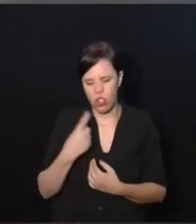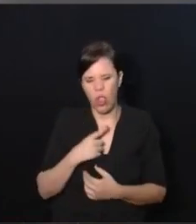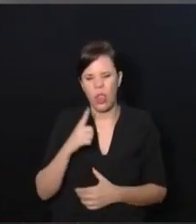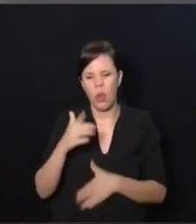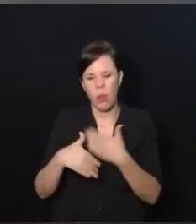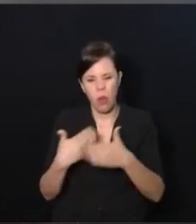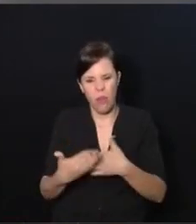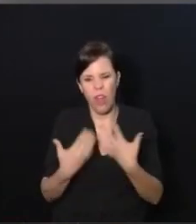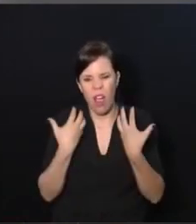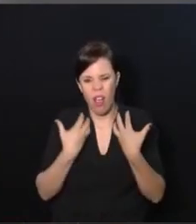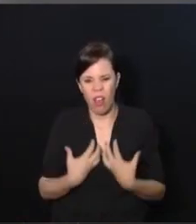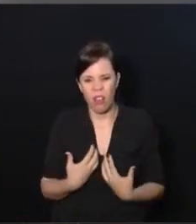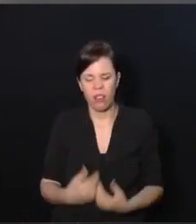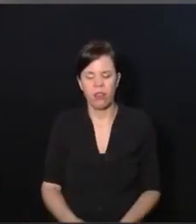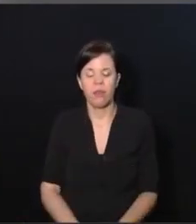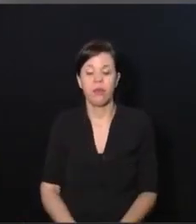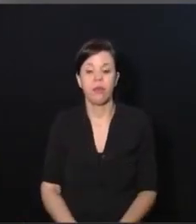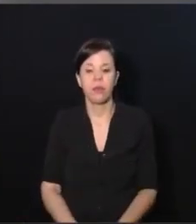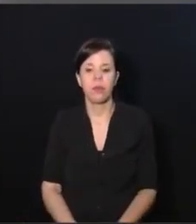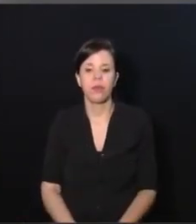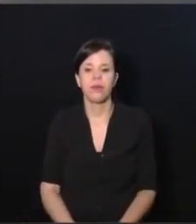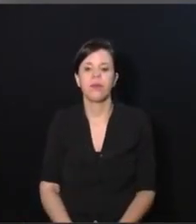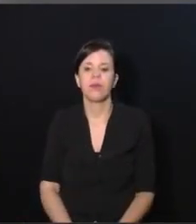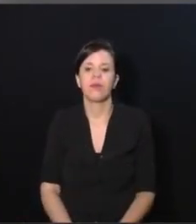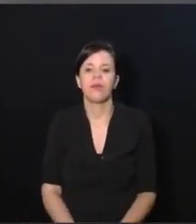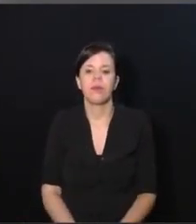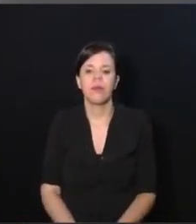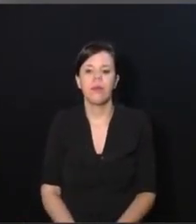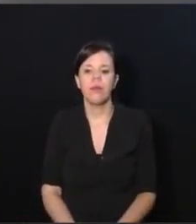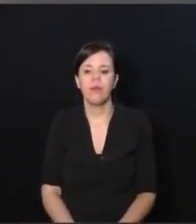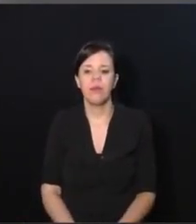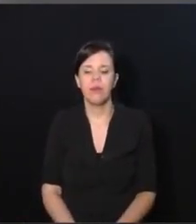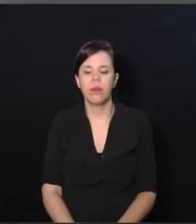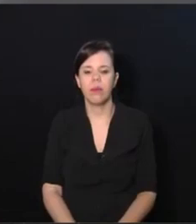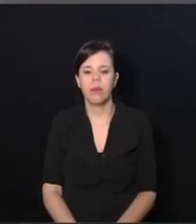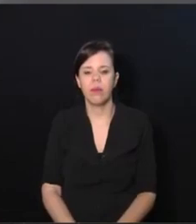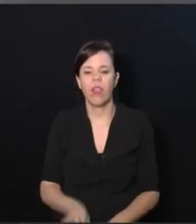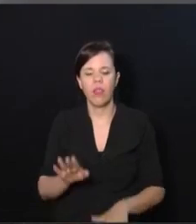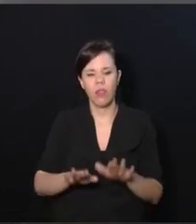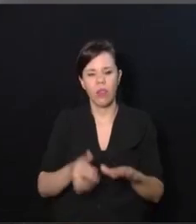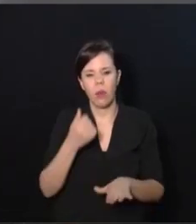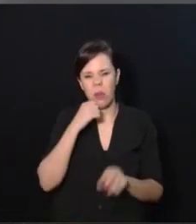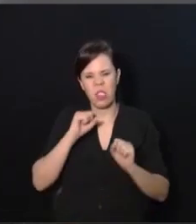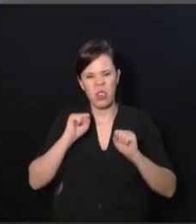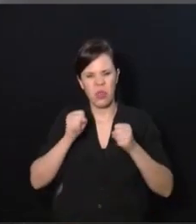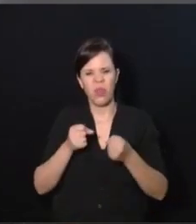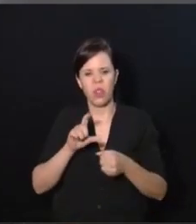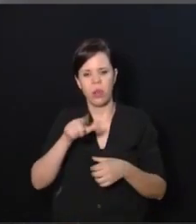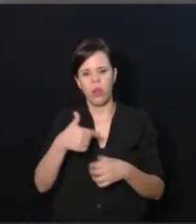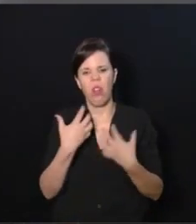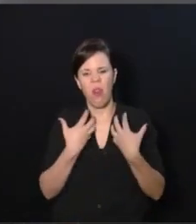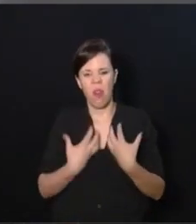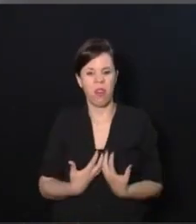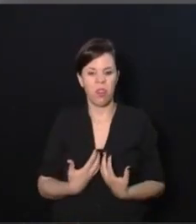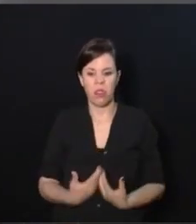cansar. que até botei um tópico aqui embaixo. Há mães que se esforçam demais e depois cansam, exatamente.